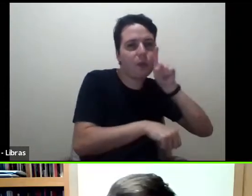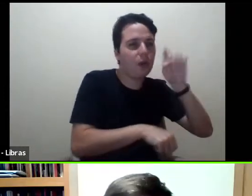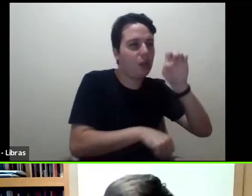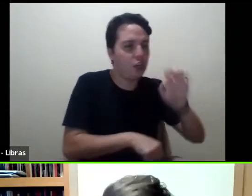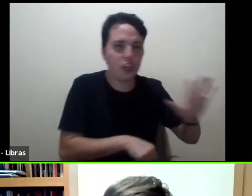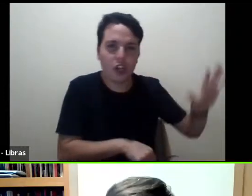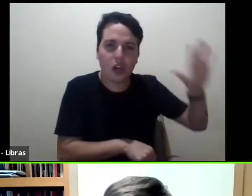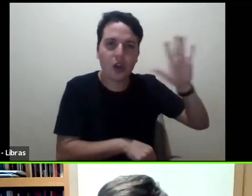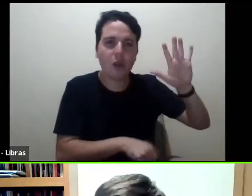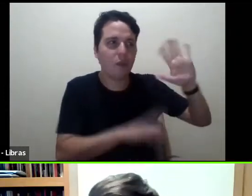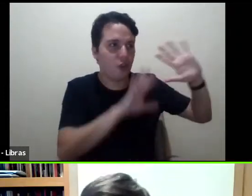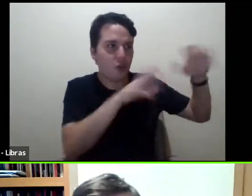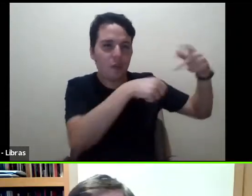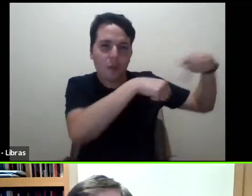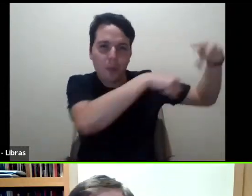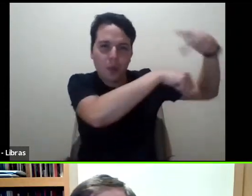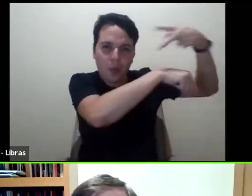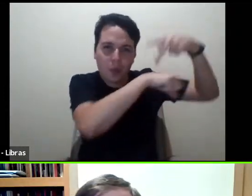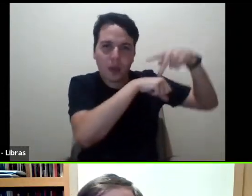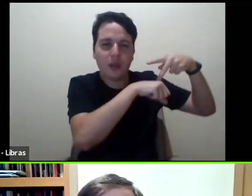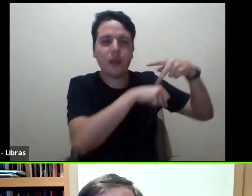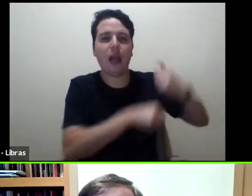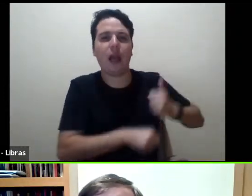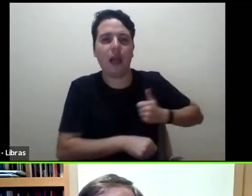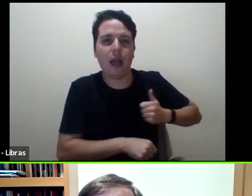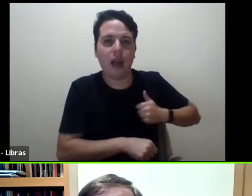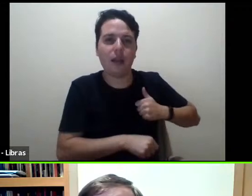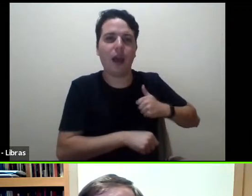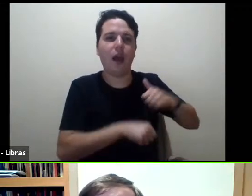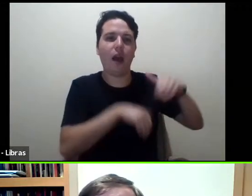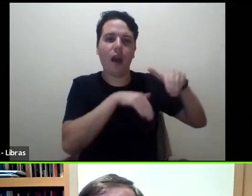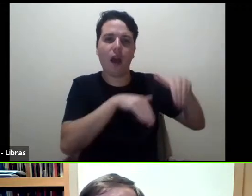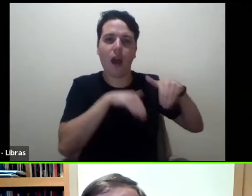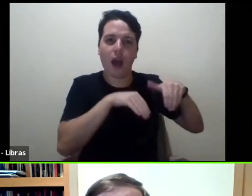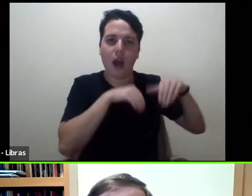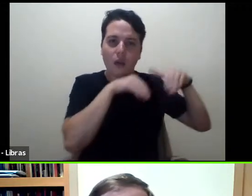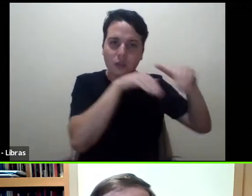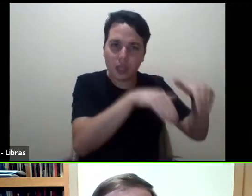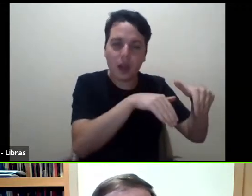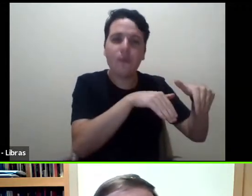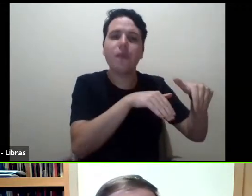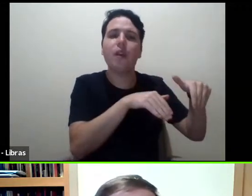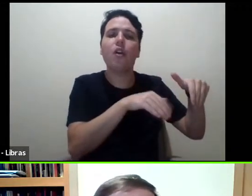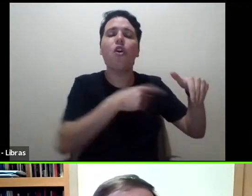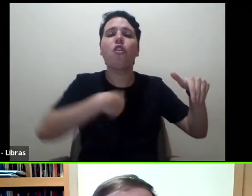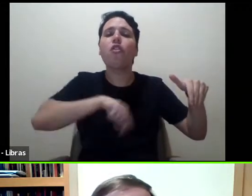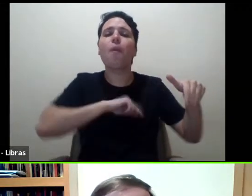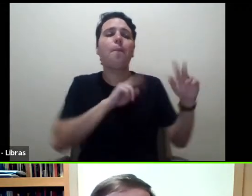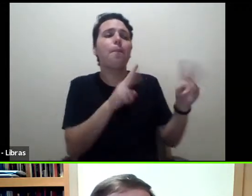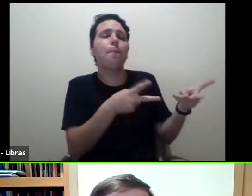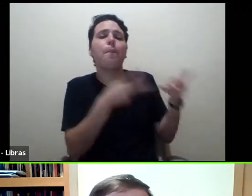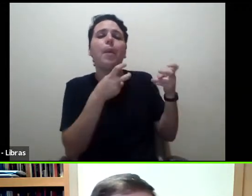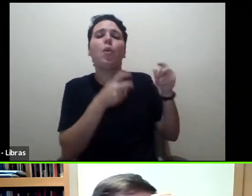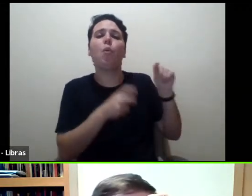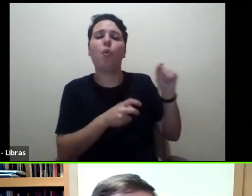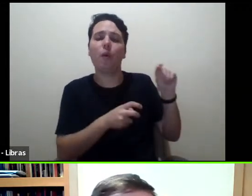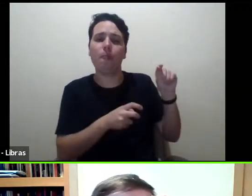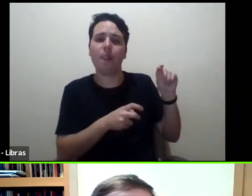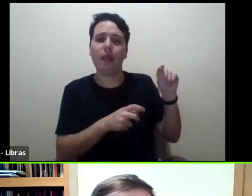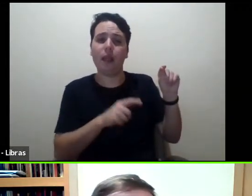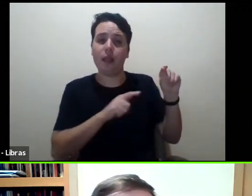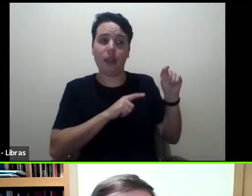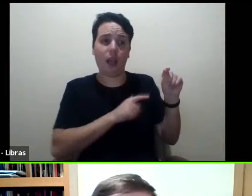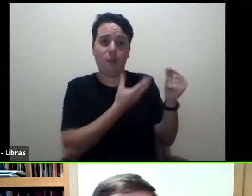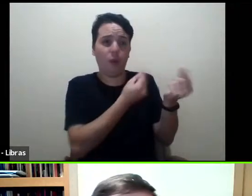conjunto da Europa, Canadá, Austrália e tal, a gente se dá conta que há uma quantidade de livros